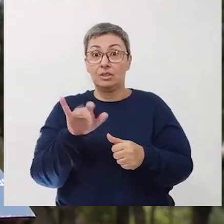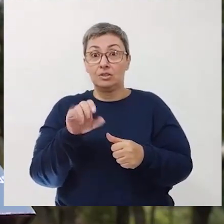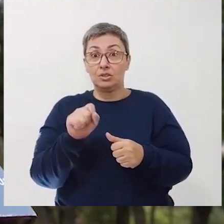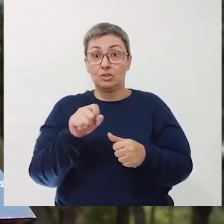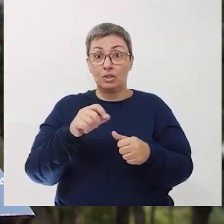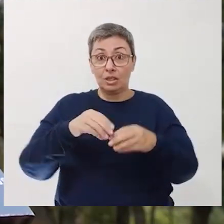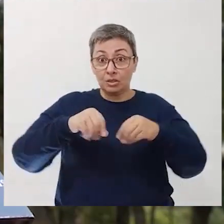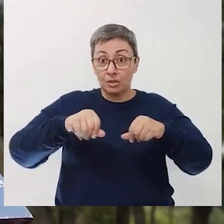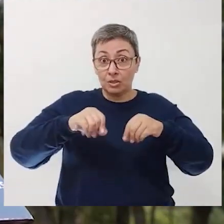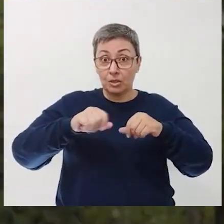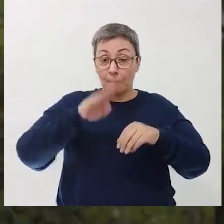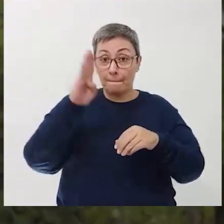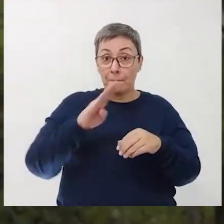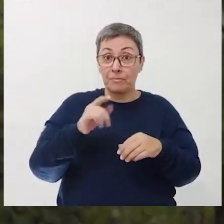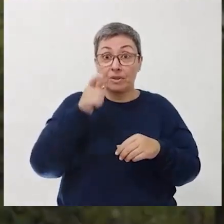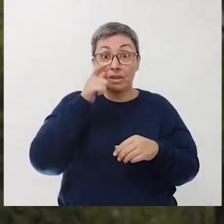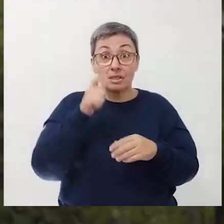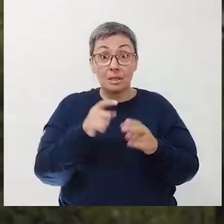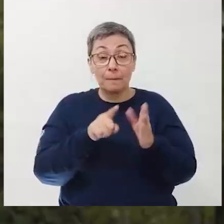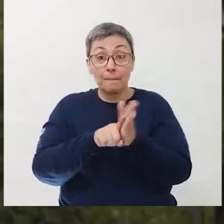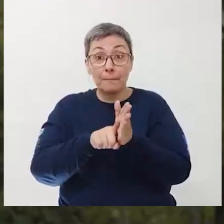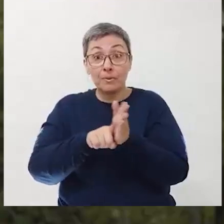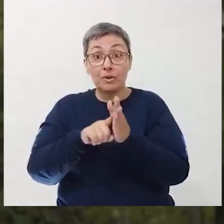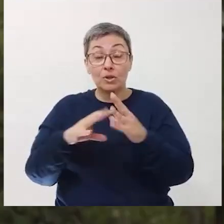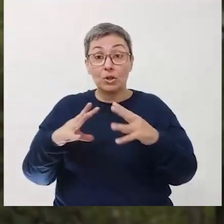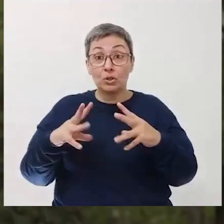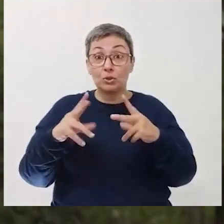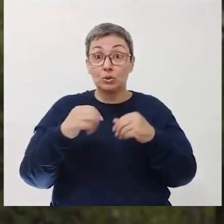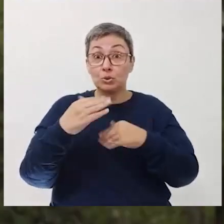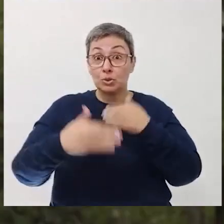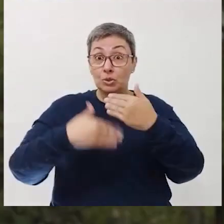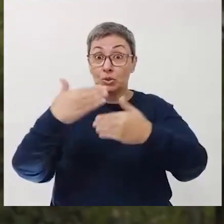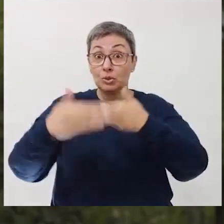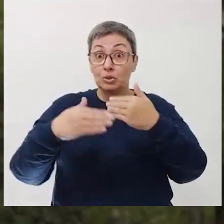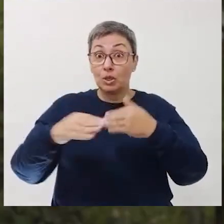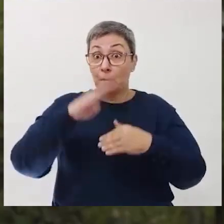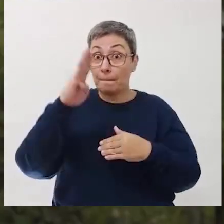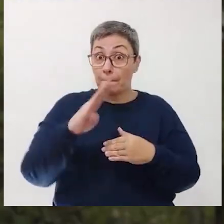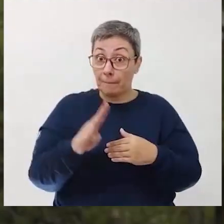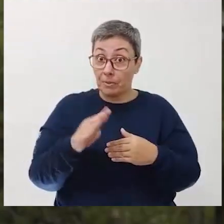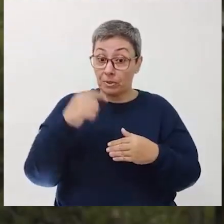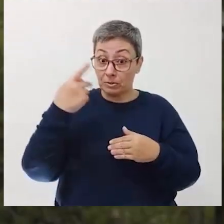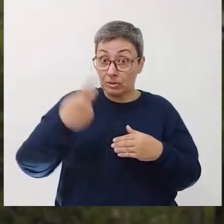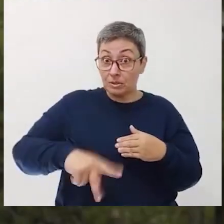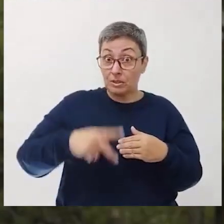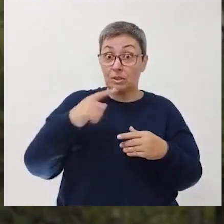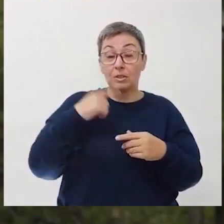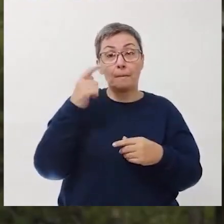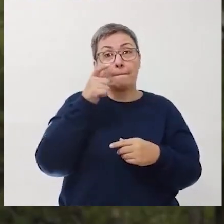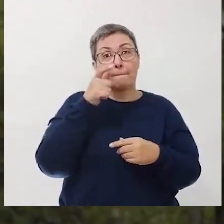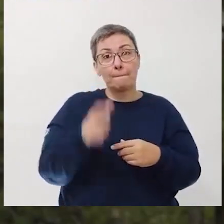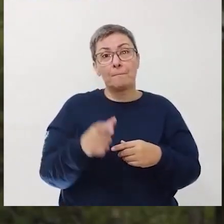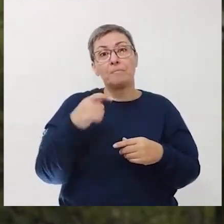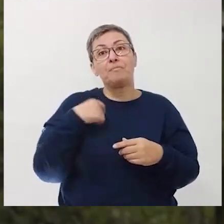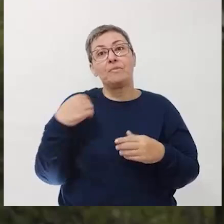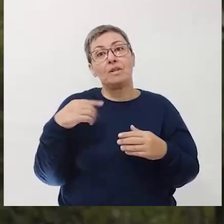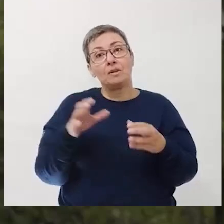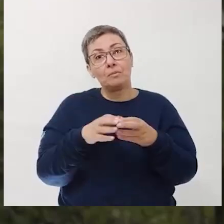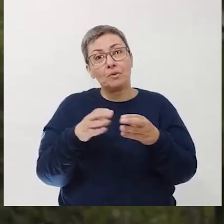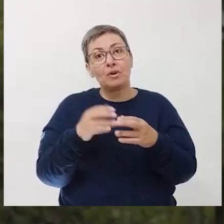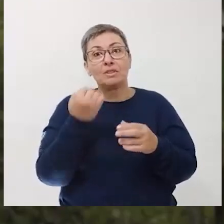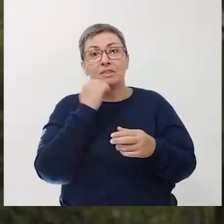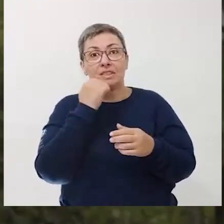anos em solo brasileiro. O que é interessante nessa pesquisa é que ela foi toda desenvolvida por pesquisadores do Brasil. Isso é muito interessante. Então a gente